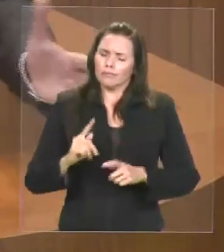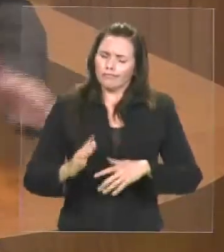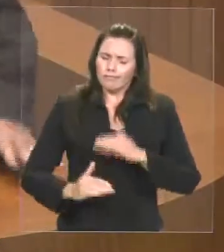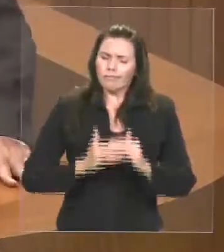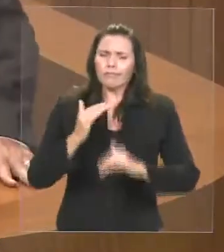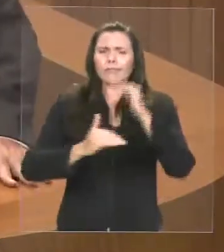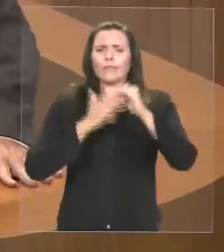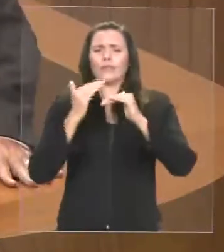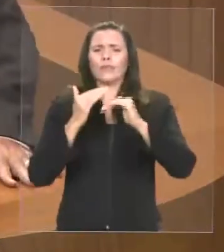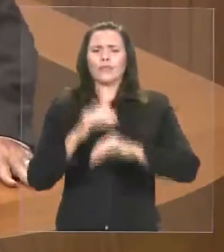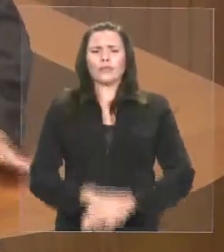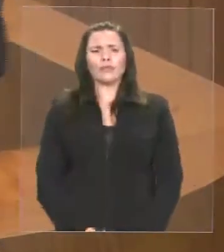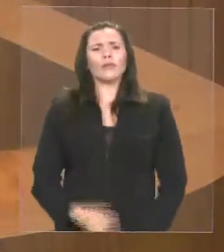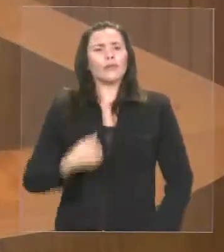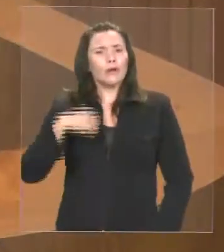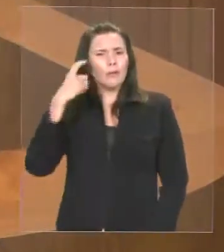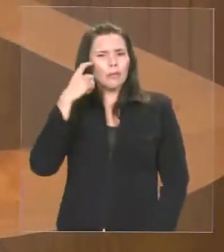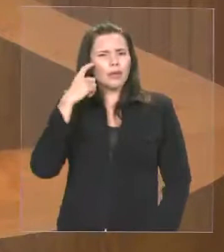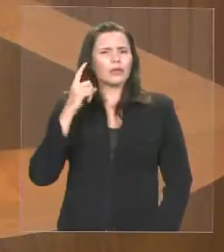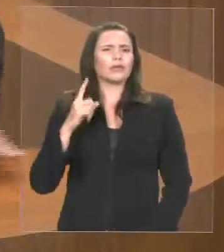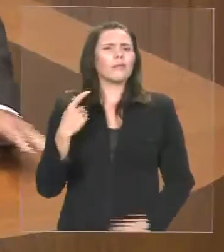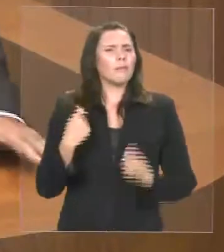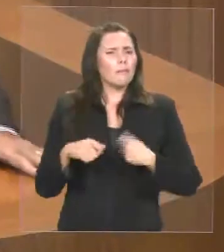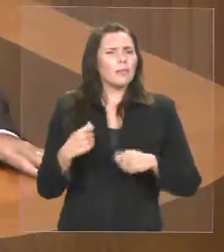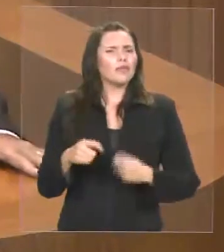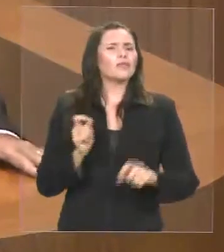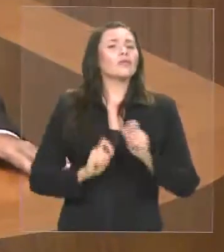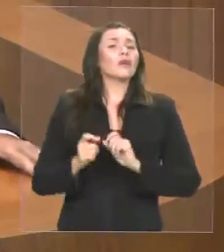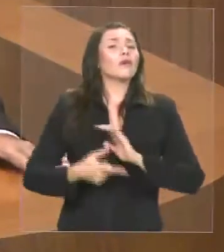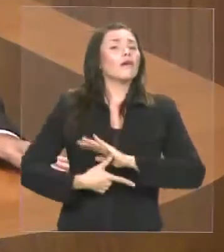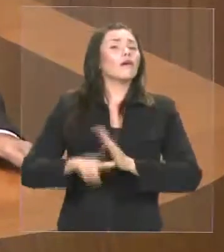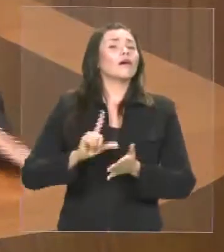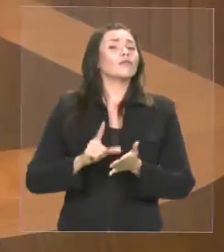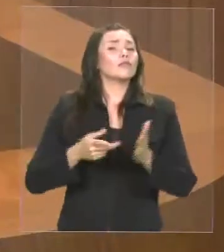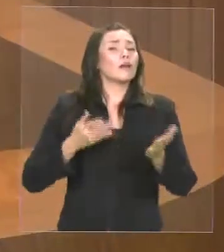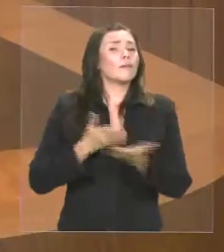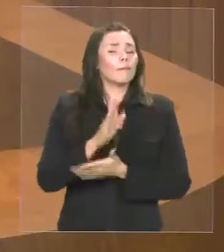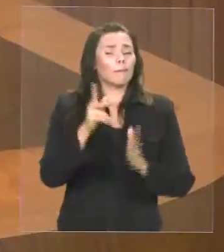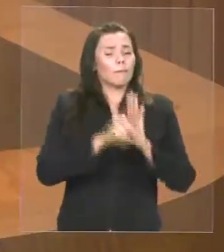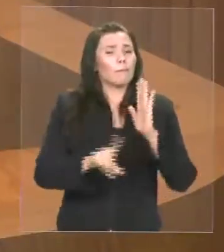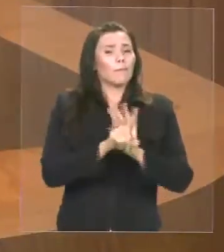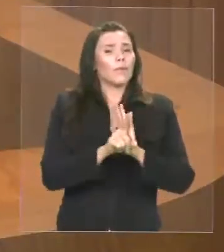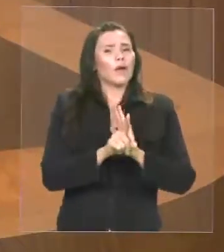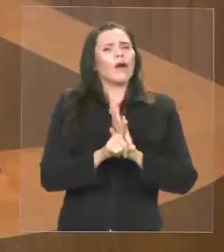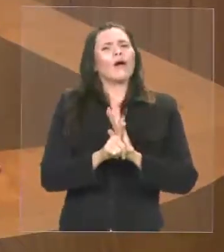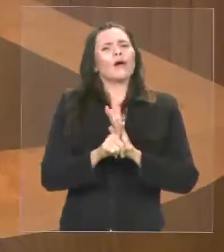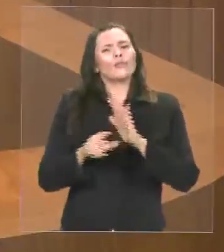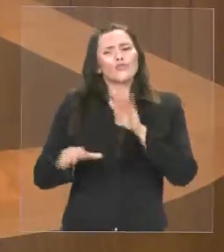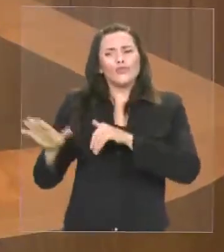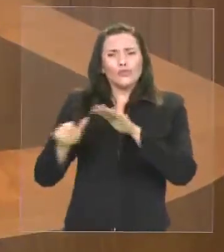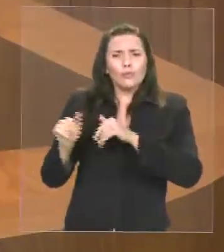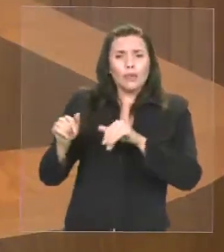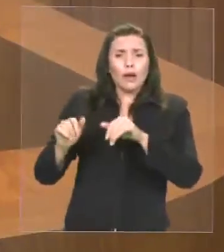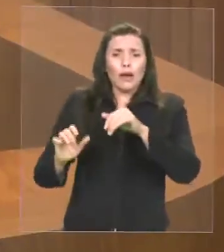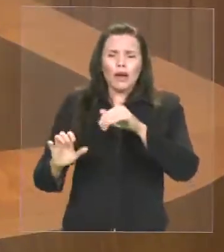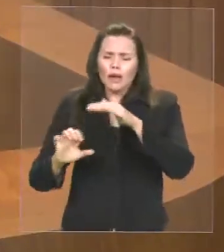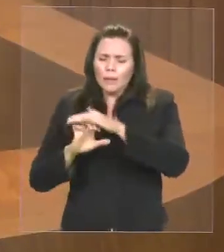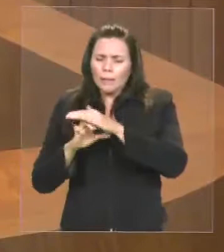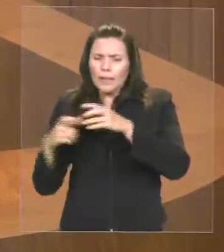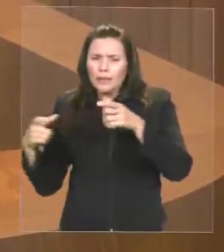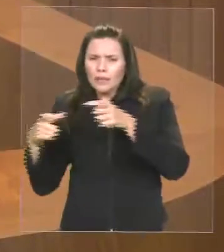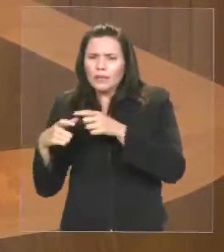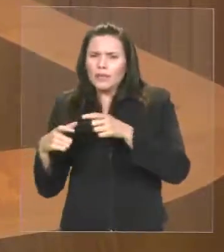se estabelece o diálogo com os pequenos empresários atacadistas, e a mesma legislação que existe para os grandes